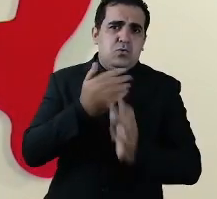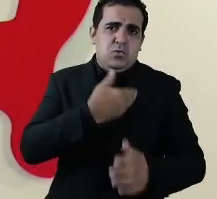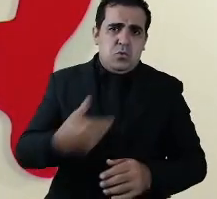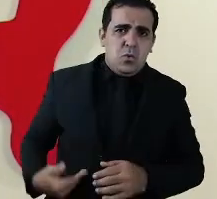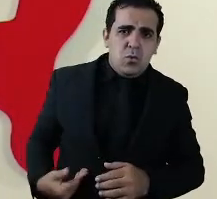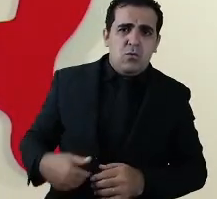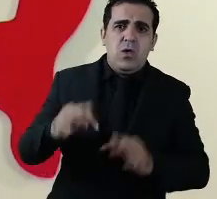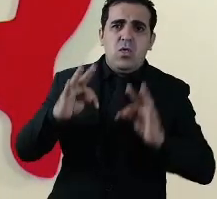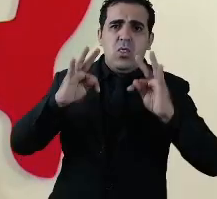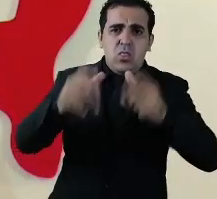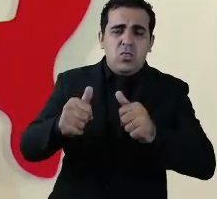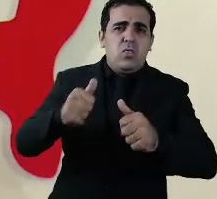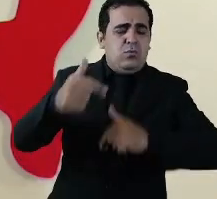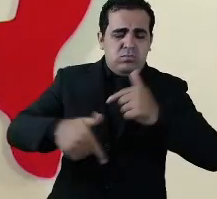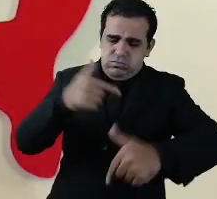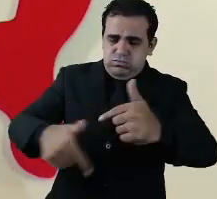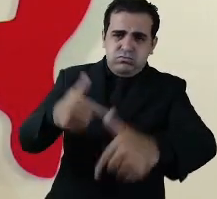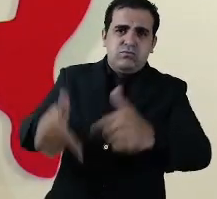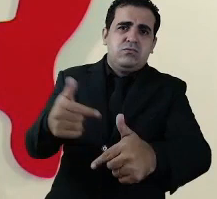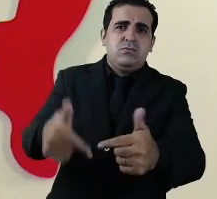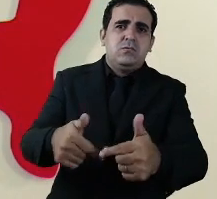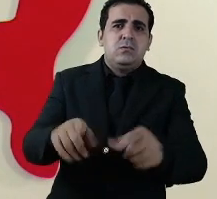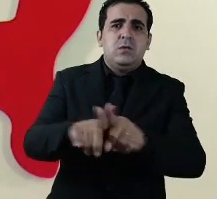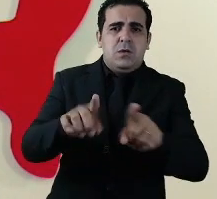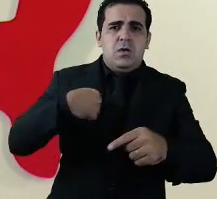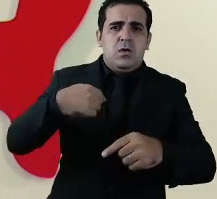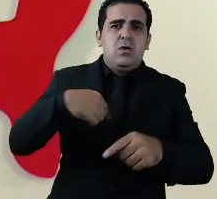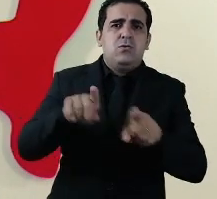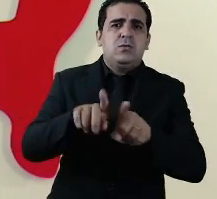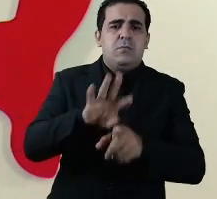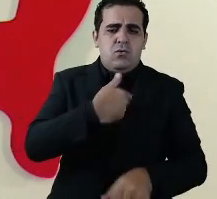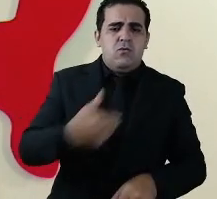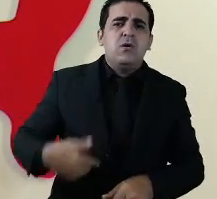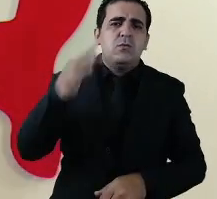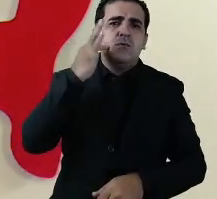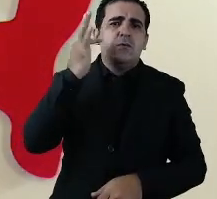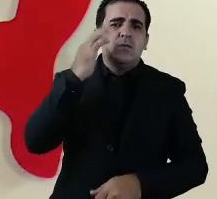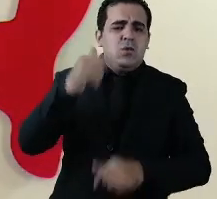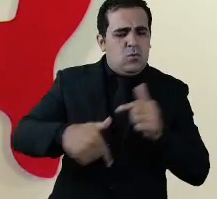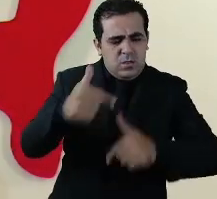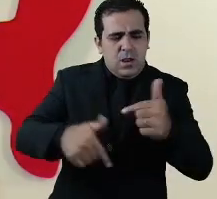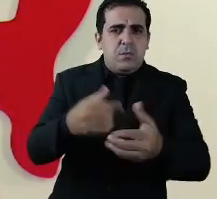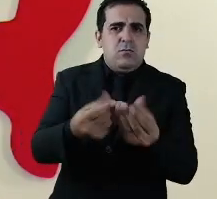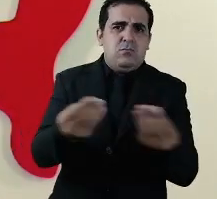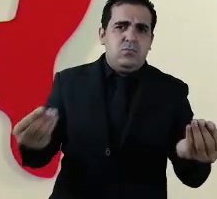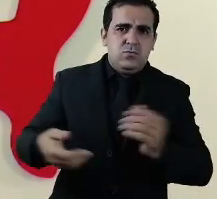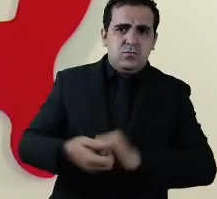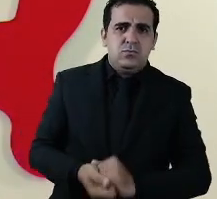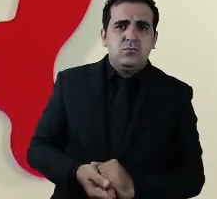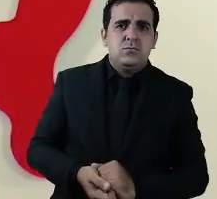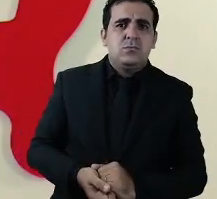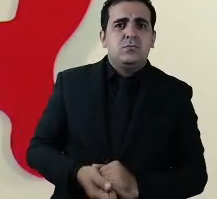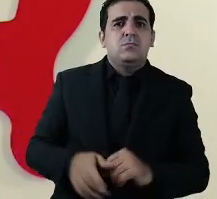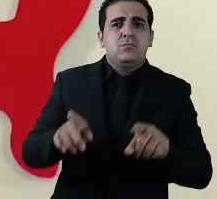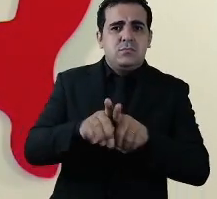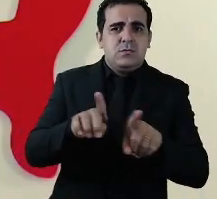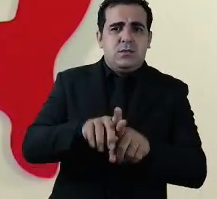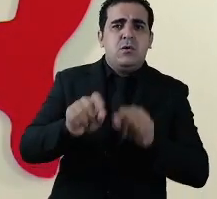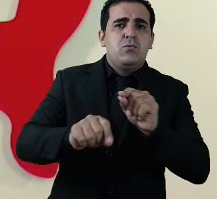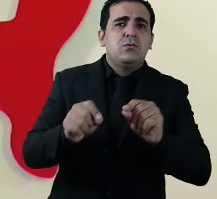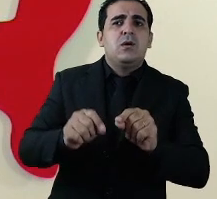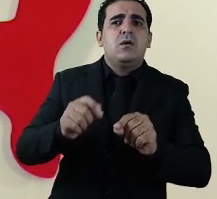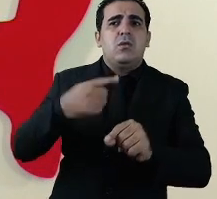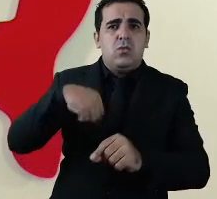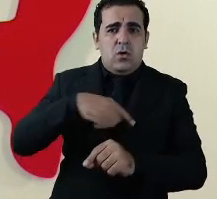toda mantendo plena atividade a começar de mim mesmo óbvio e outros tantos então nós tivemos